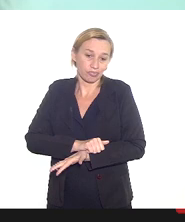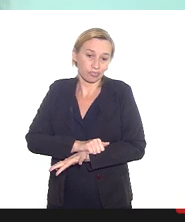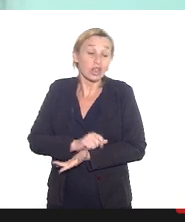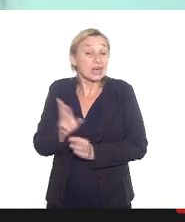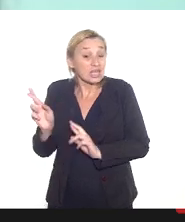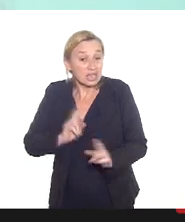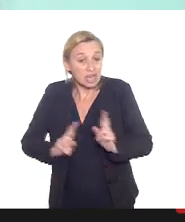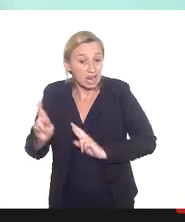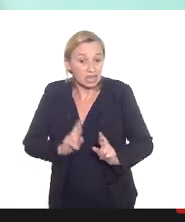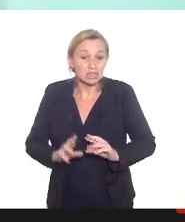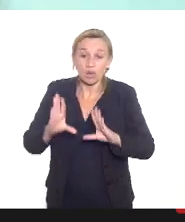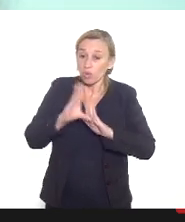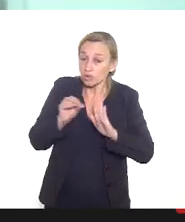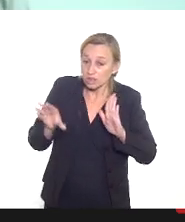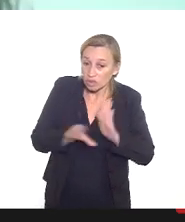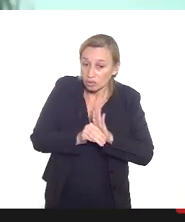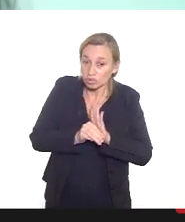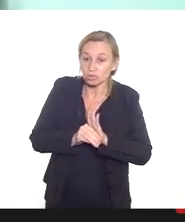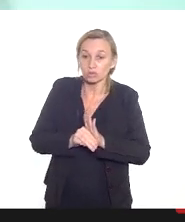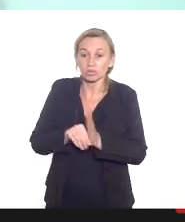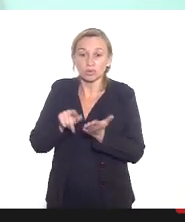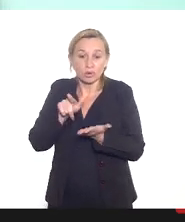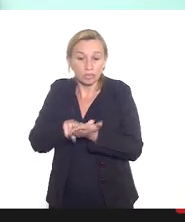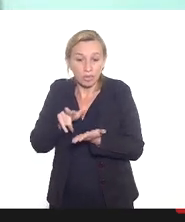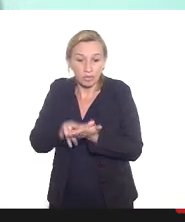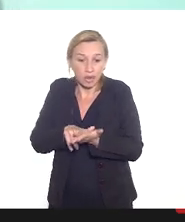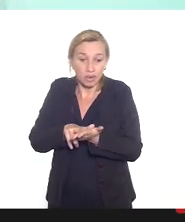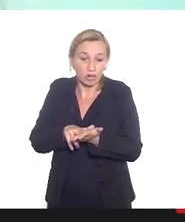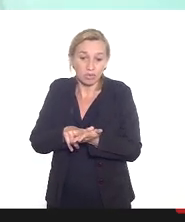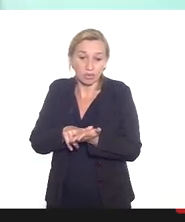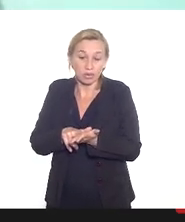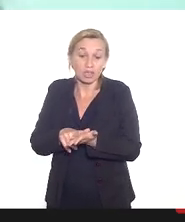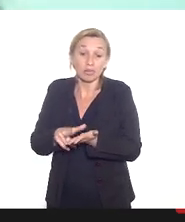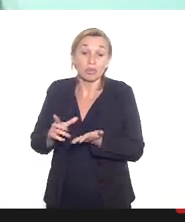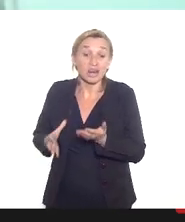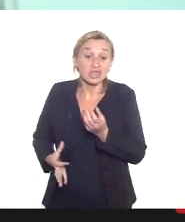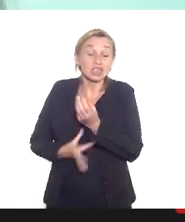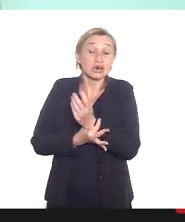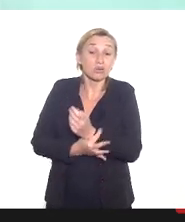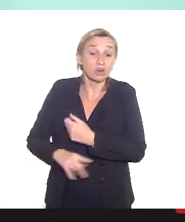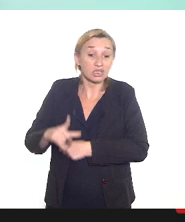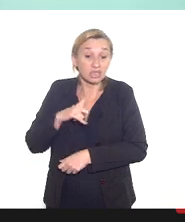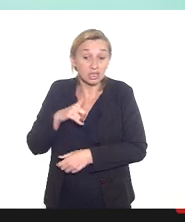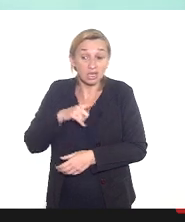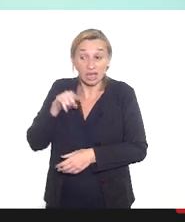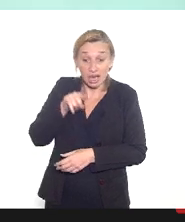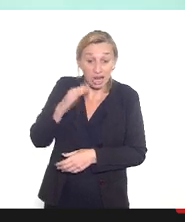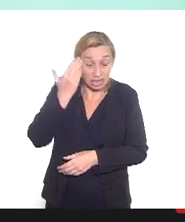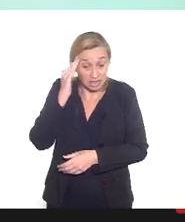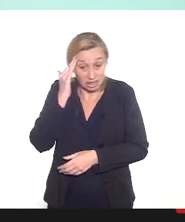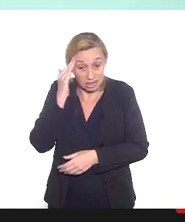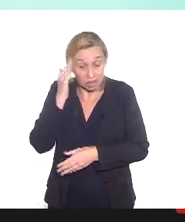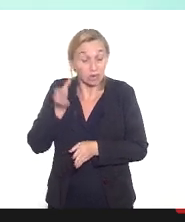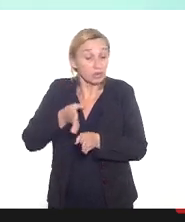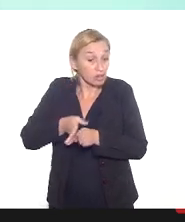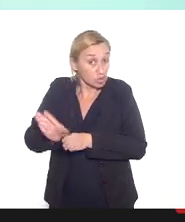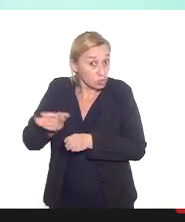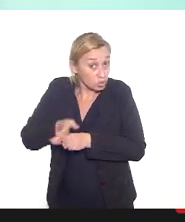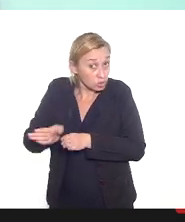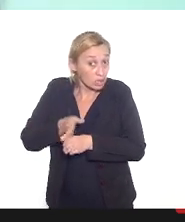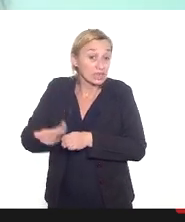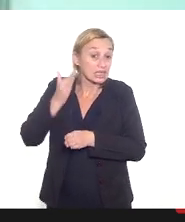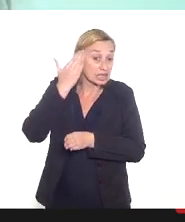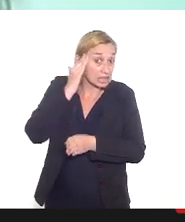relação ao conteúdo do termo de esclarecimento para assegurar que ela entendeu as orientações